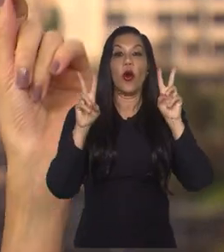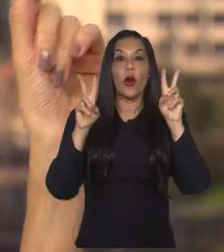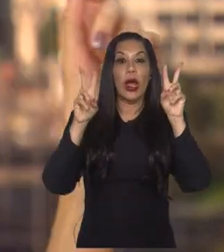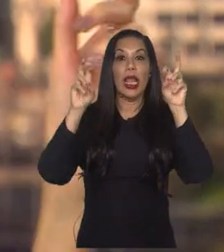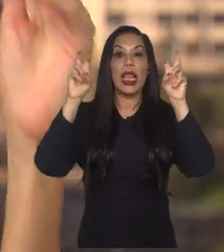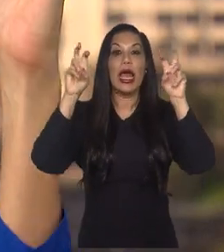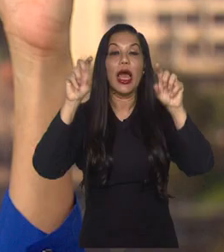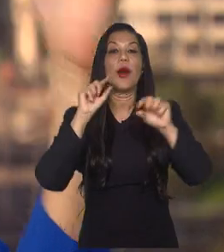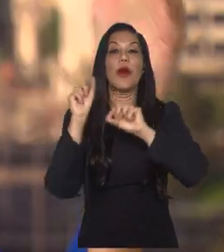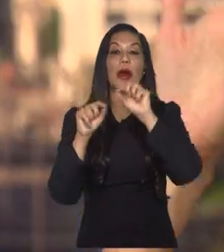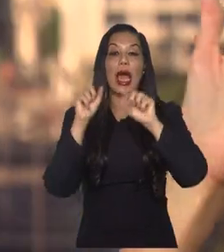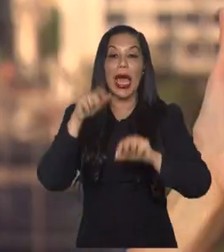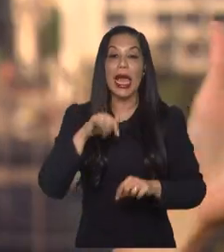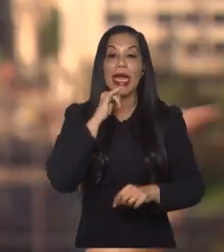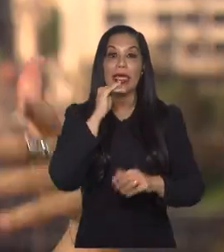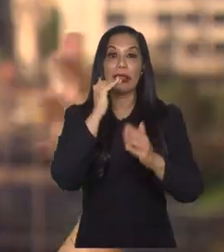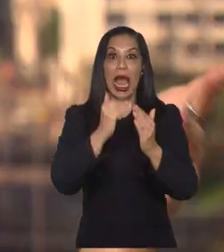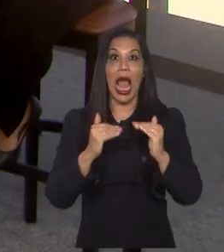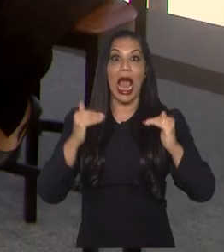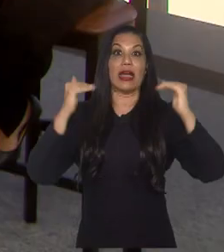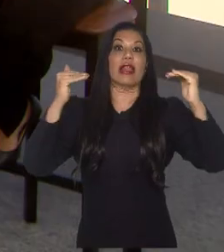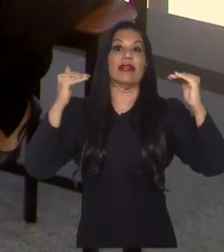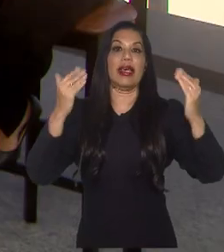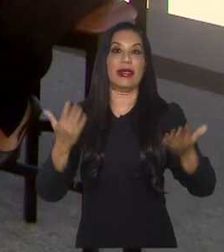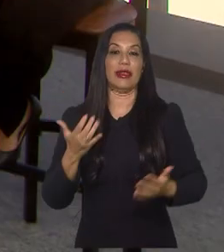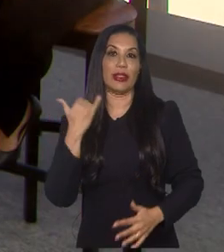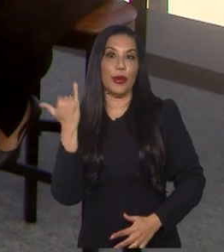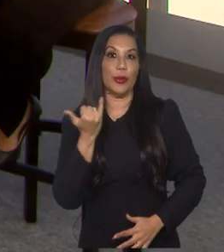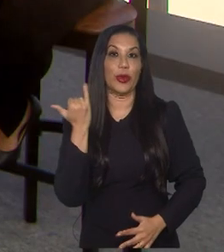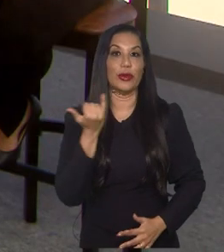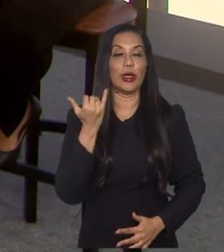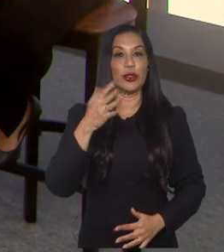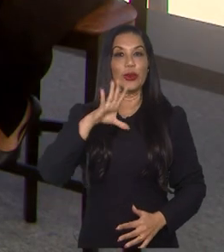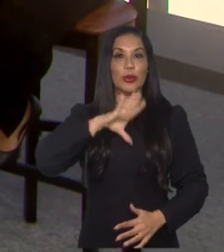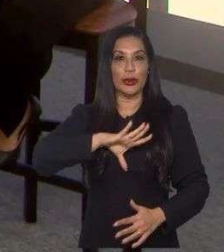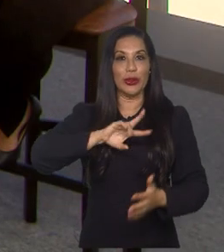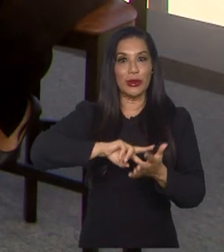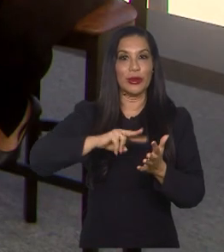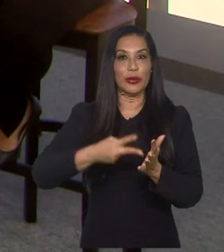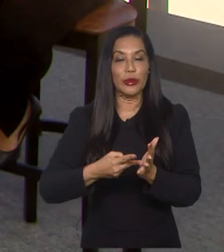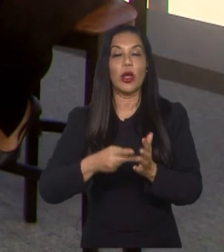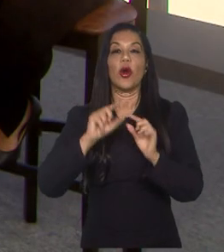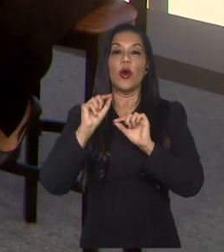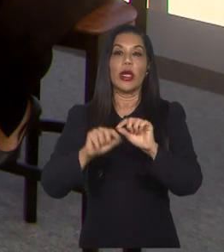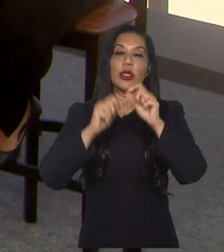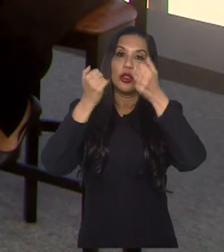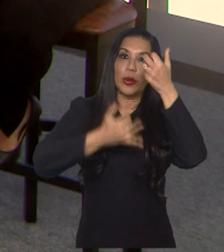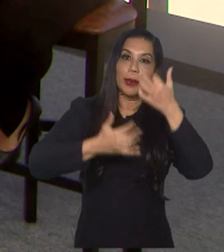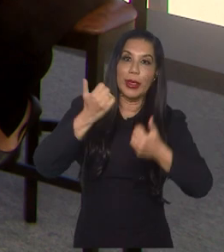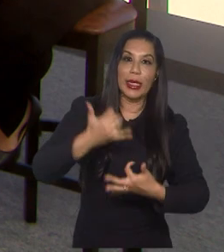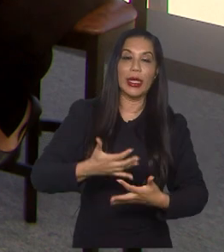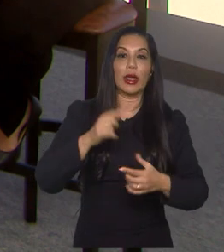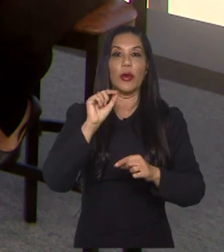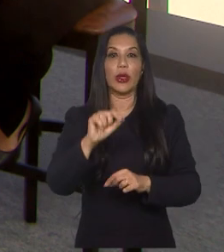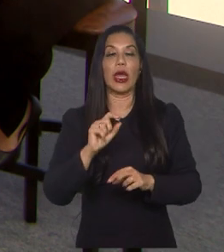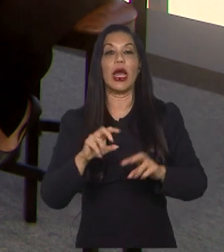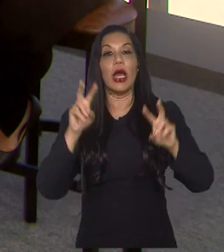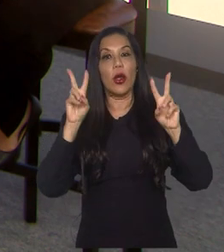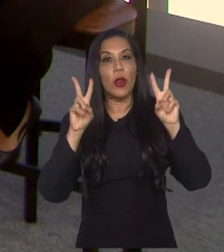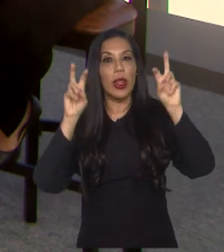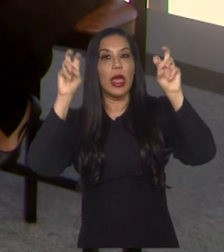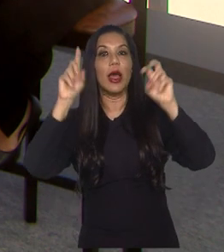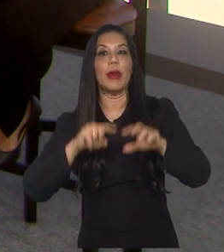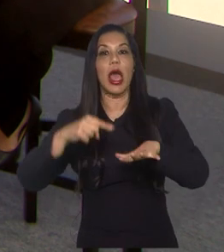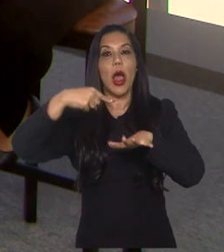FIFA é Greatness Beyond, além da grandeza, em português. E aí eles explicam que esse lema é por conta